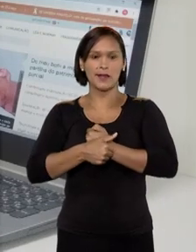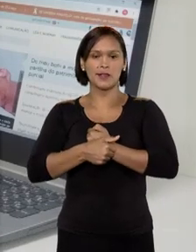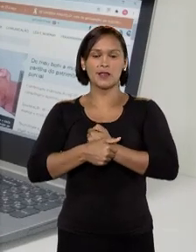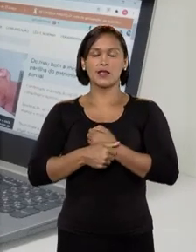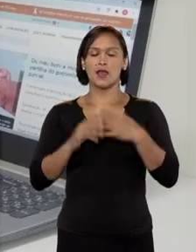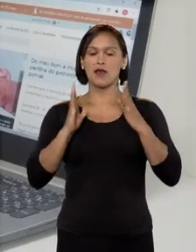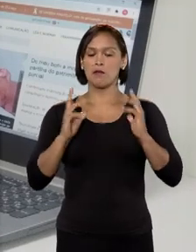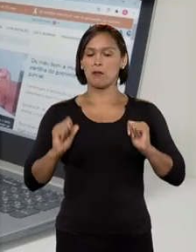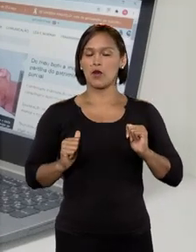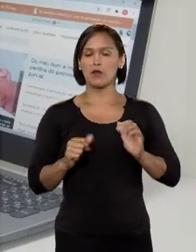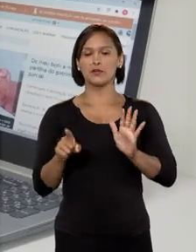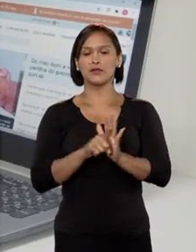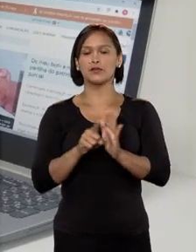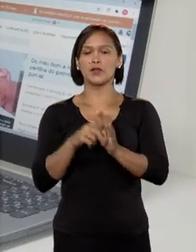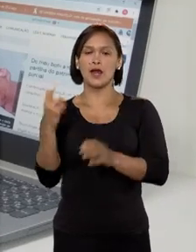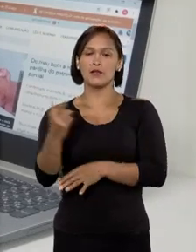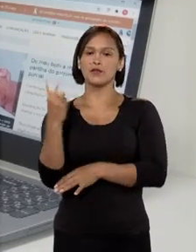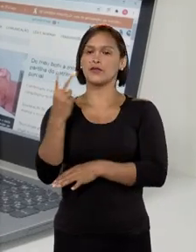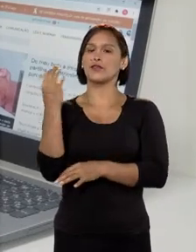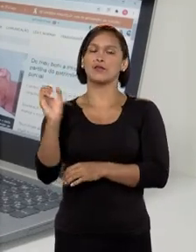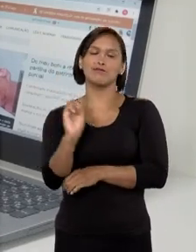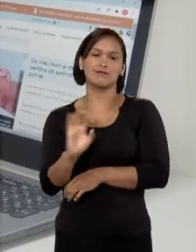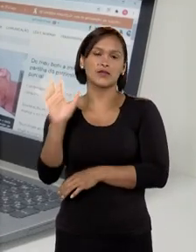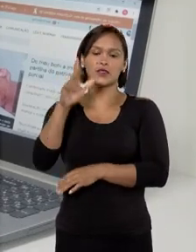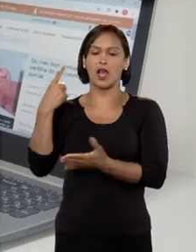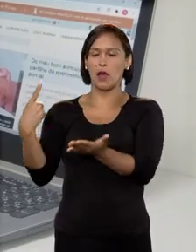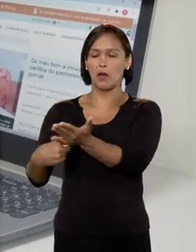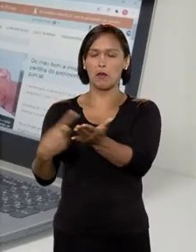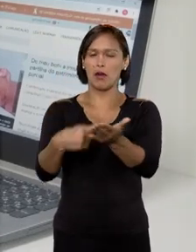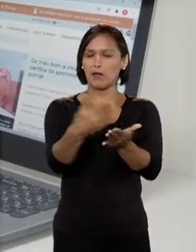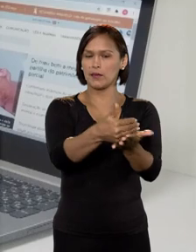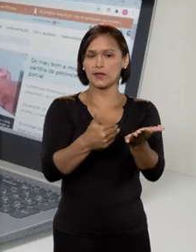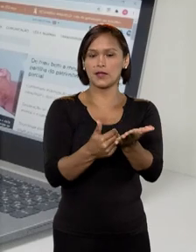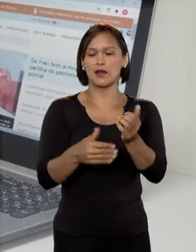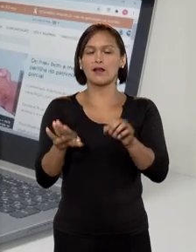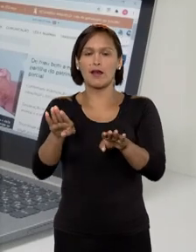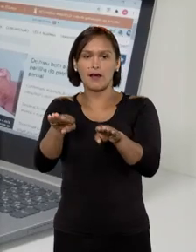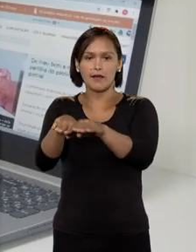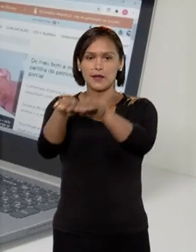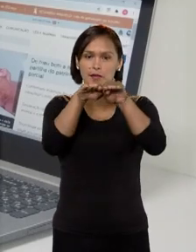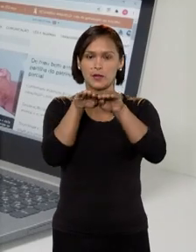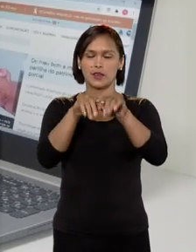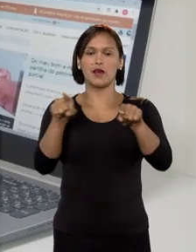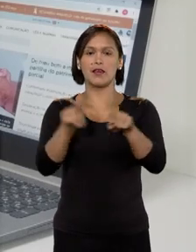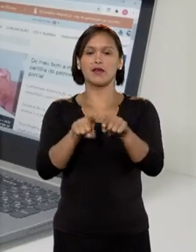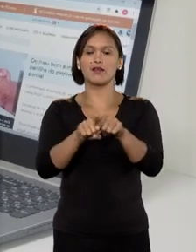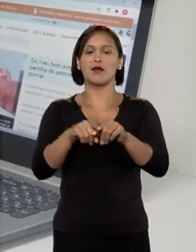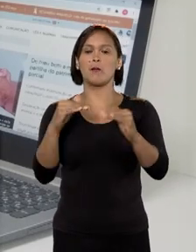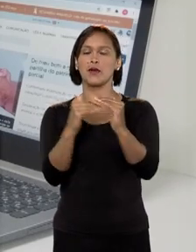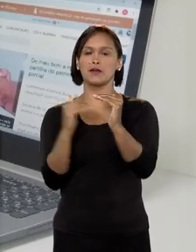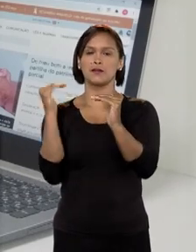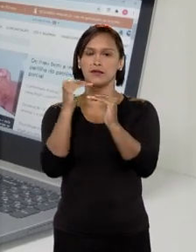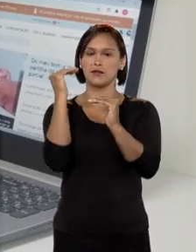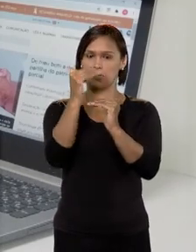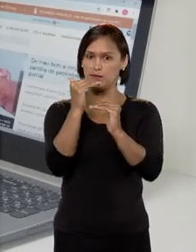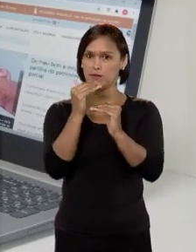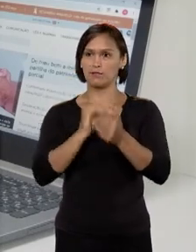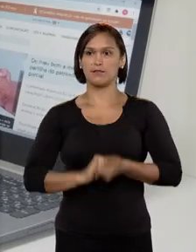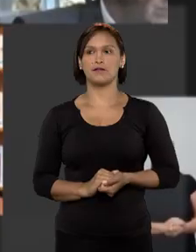estéticos seria alto demais e estaria em desacordo com os princípios da razoabilidade e da